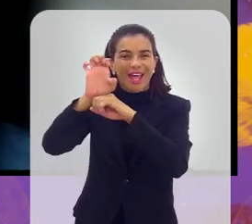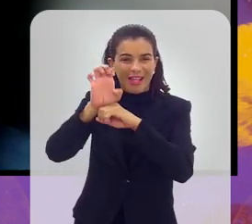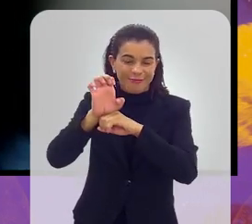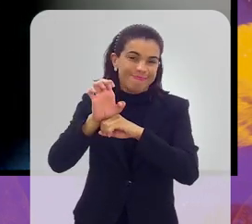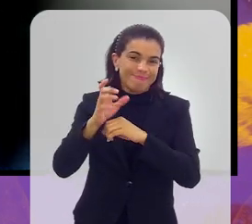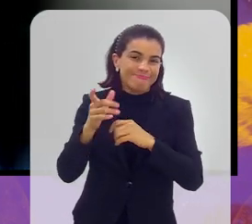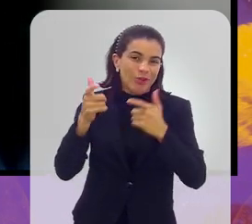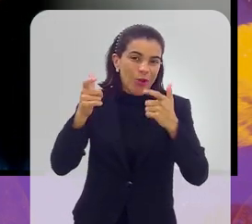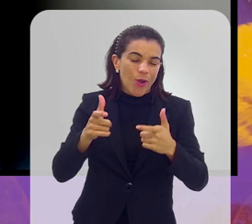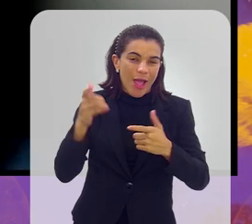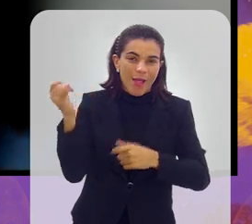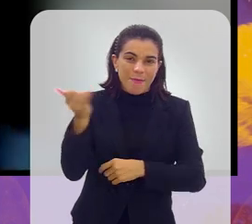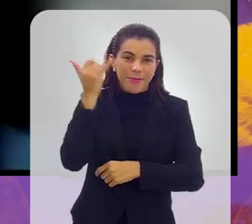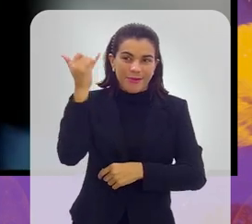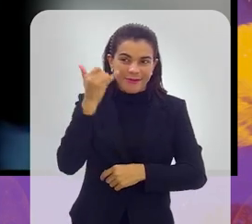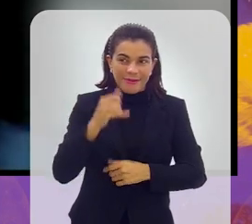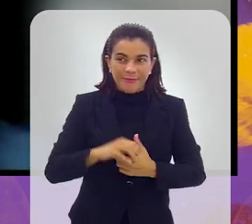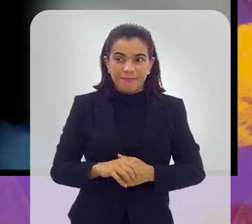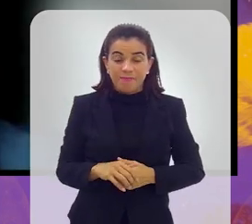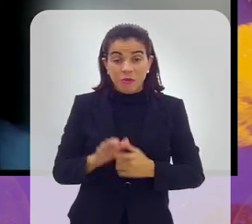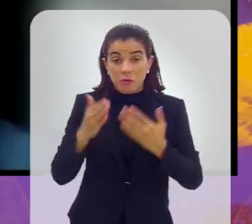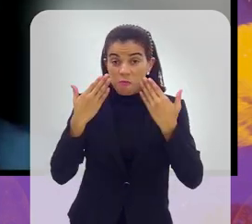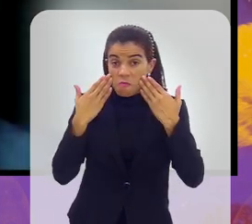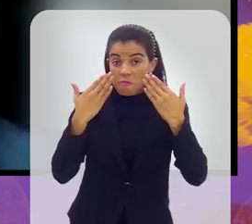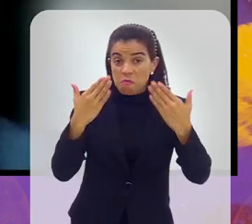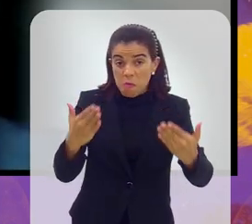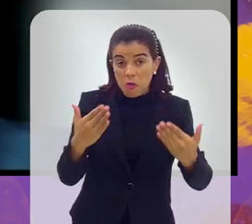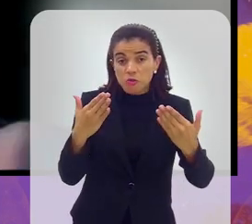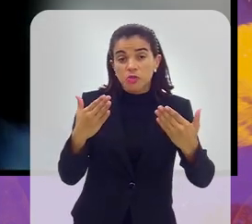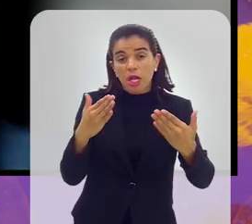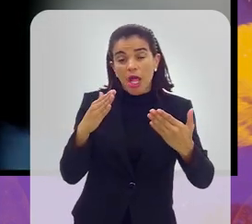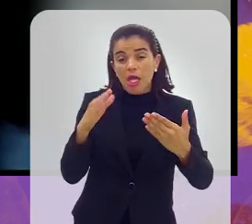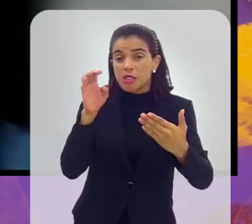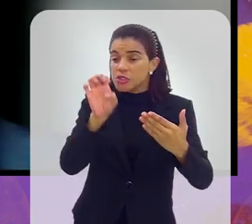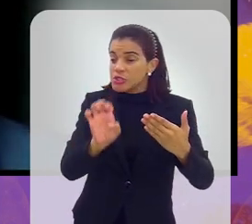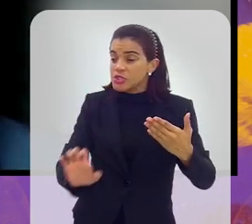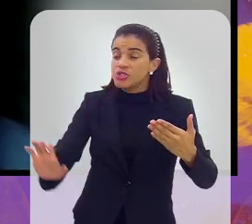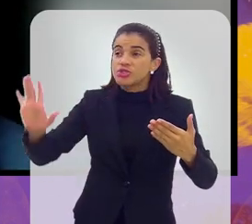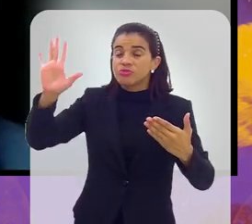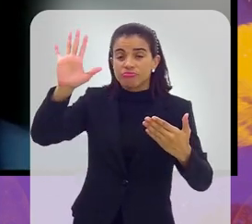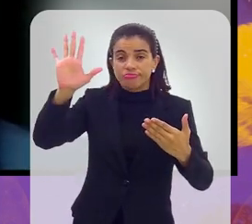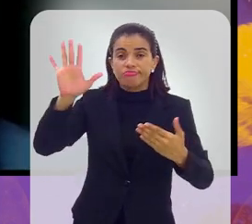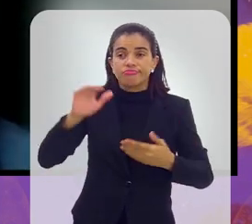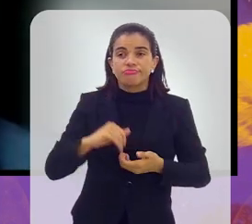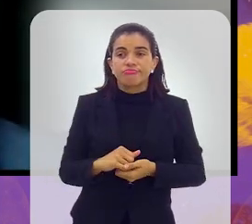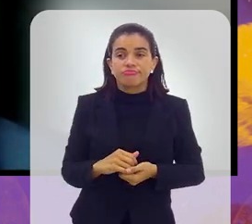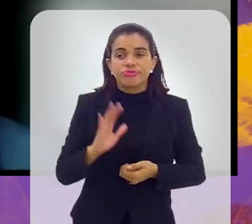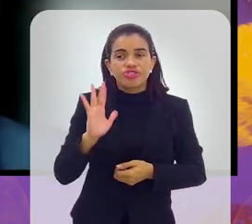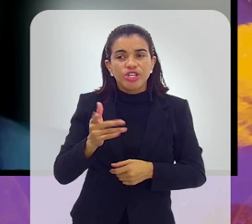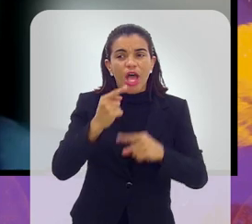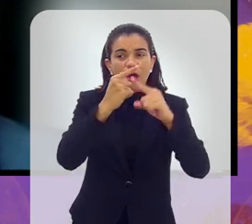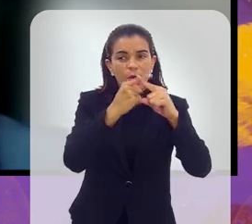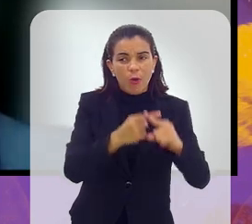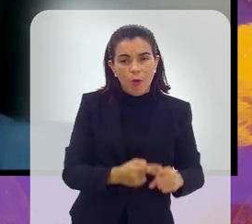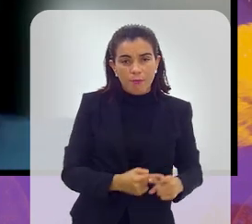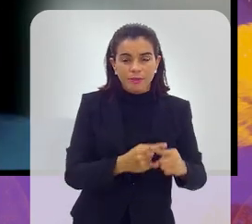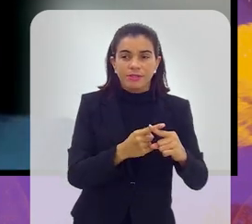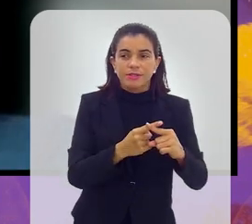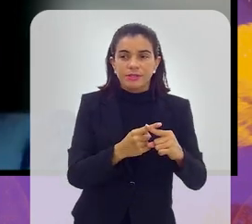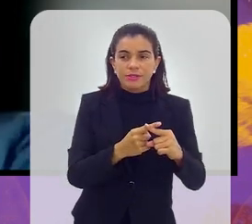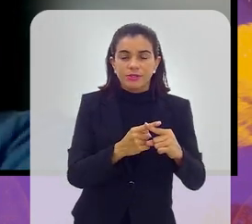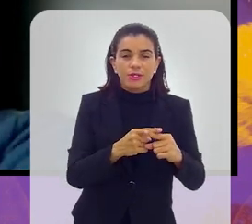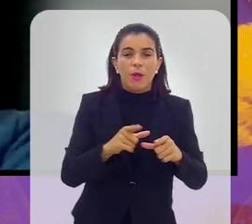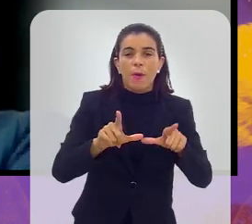nacional. A partir do momento que a gente consegue mostrar essa competição em grandes palcos, hoje, a gente já fez essa competição na